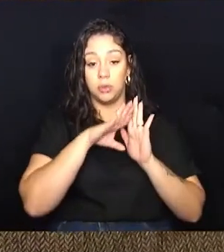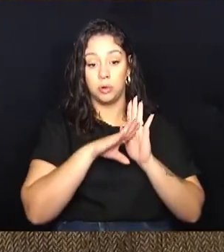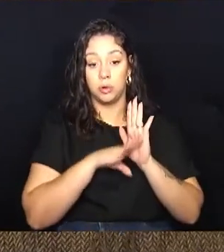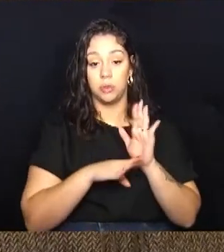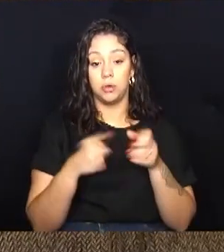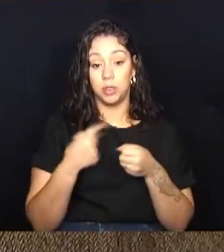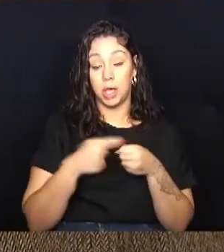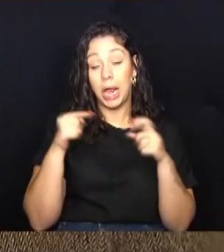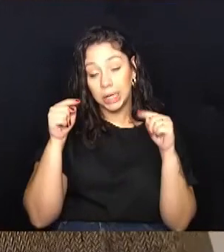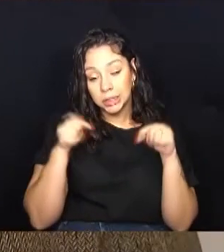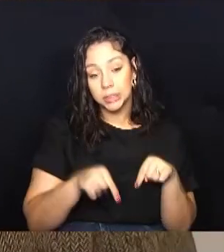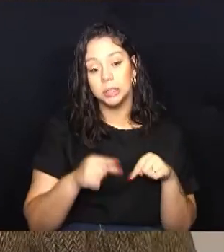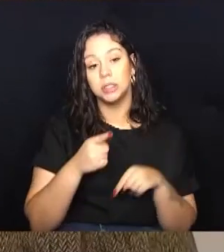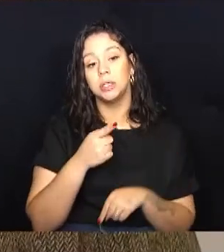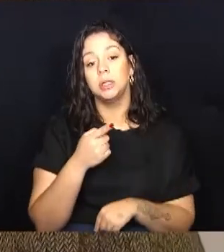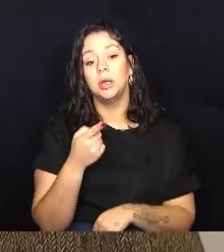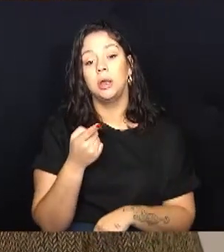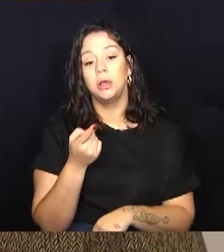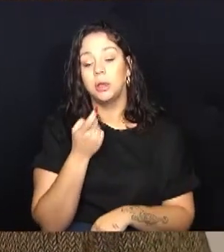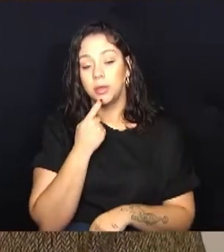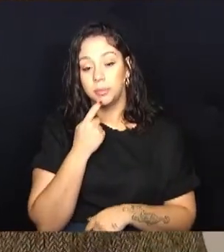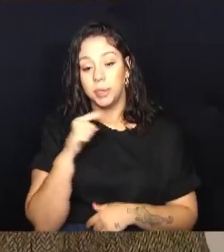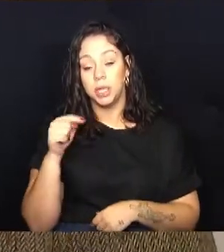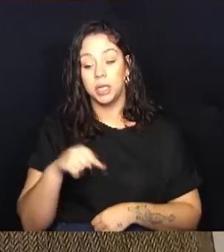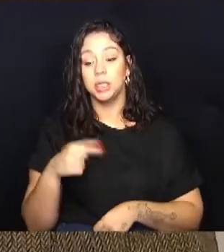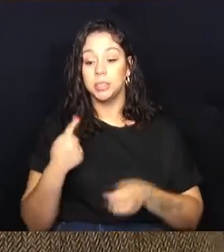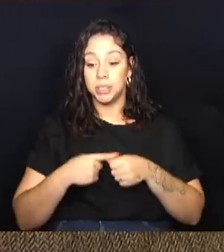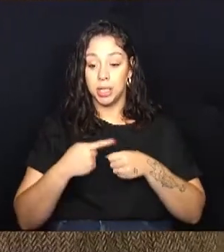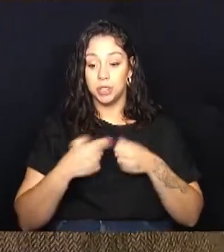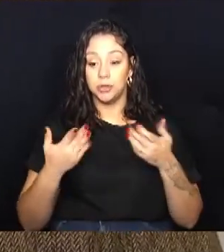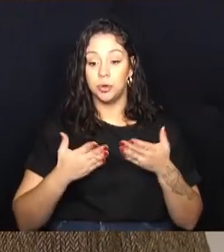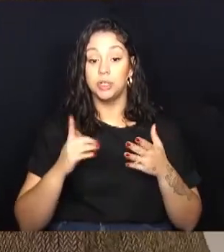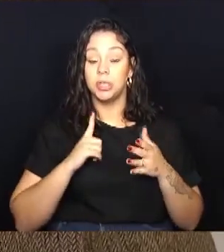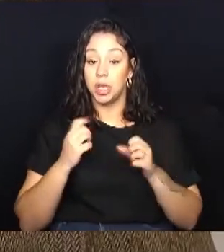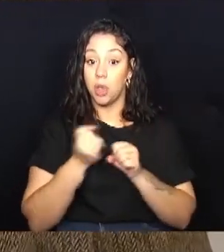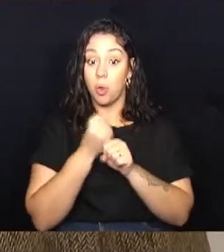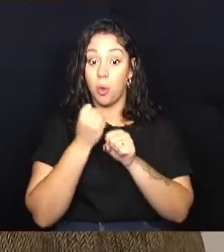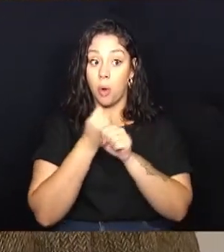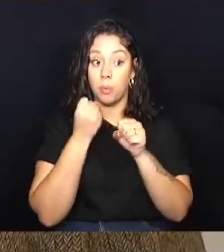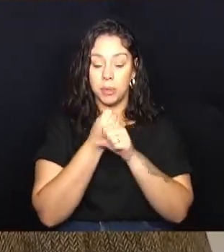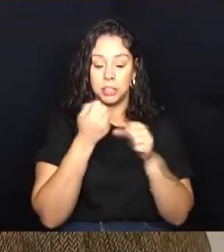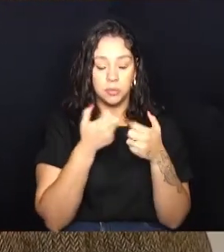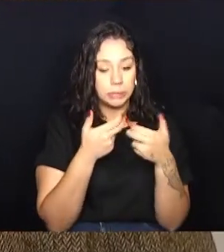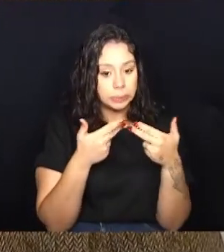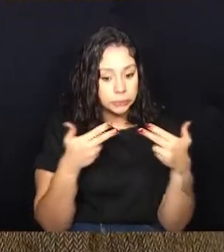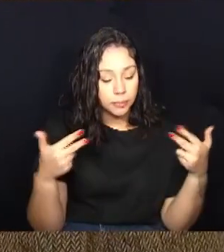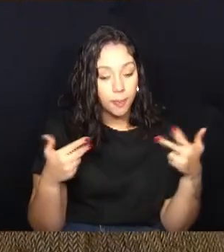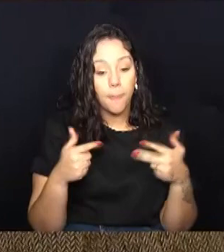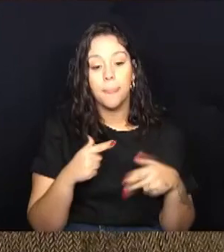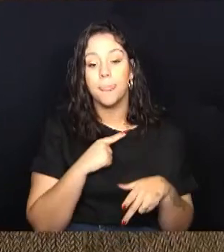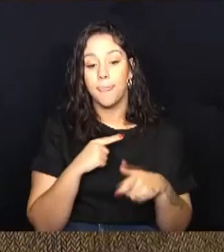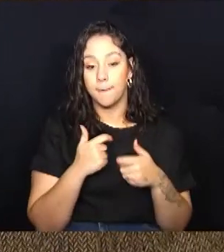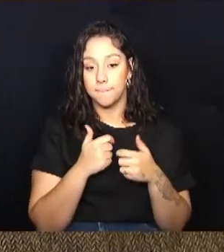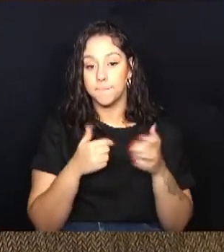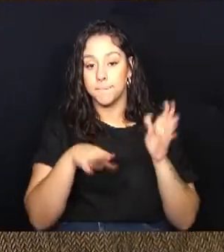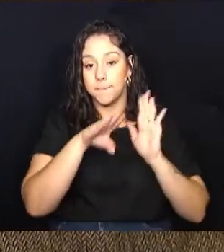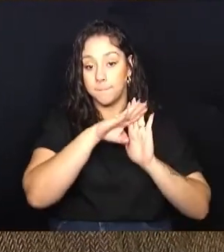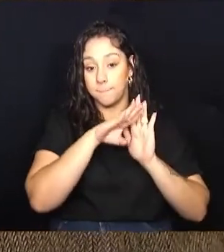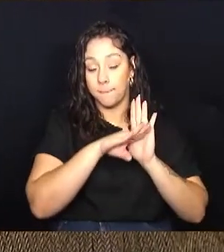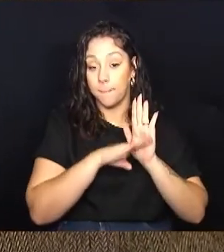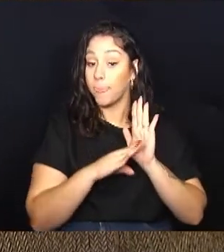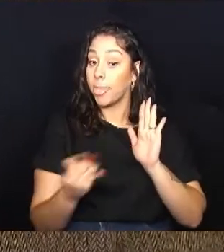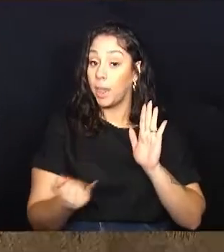Essa cidade, na verdade, está hoje em um canteiro de obra. Provavelmente, tem pautas importantes,